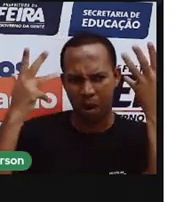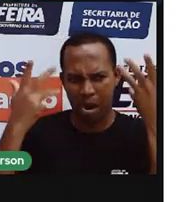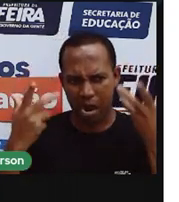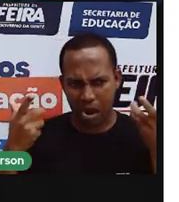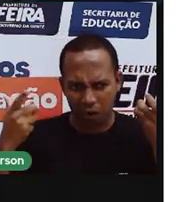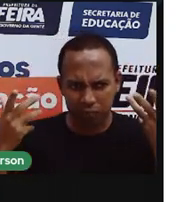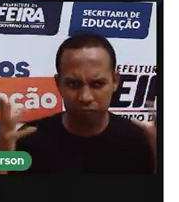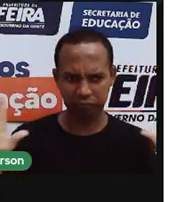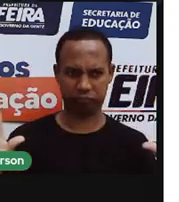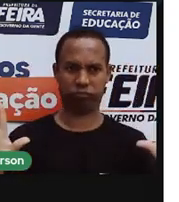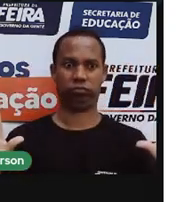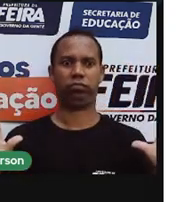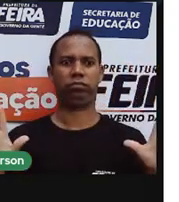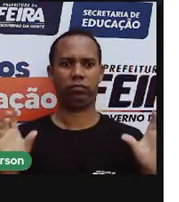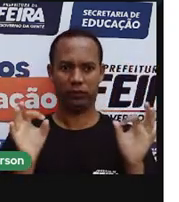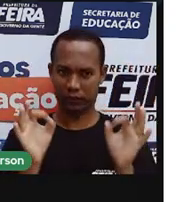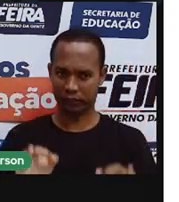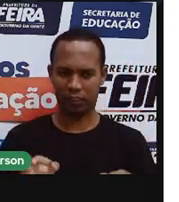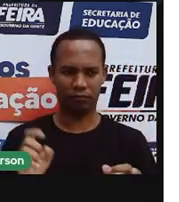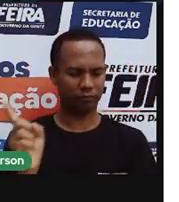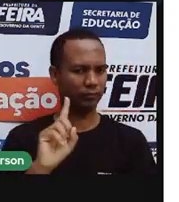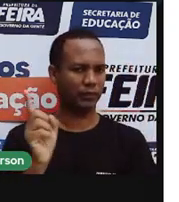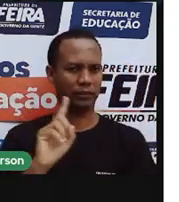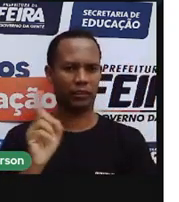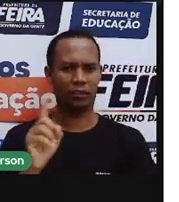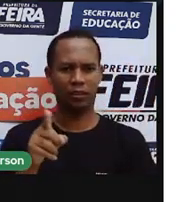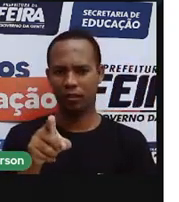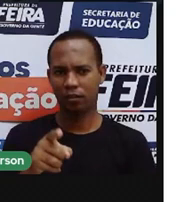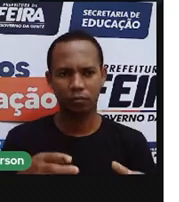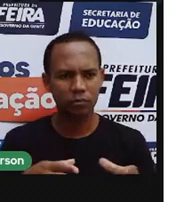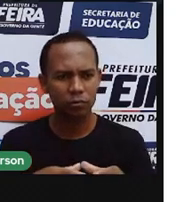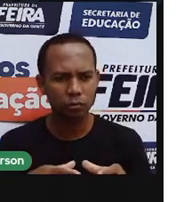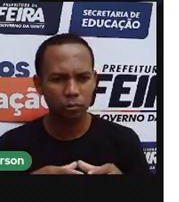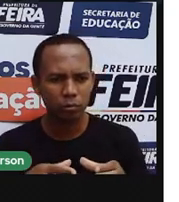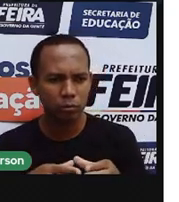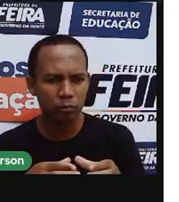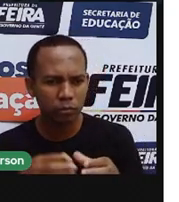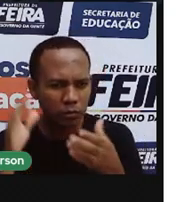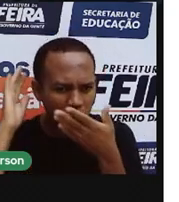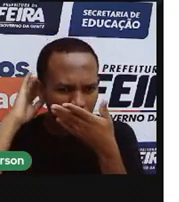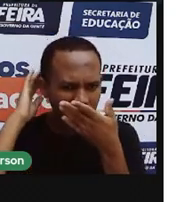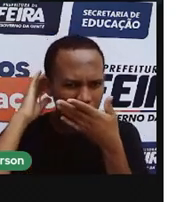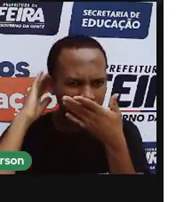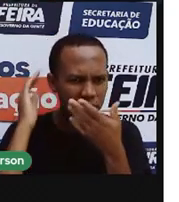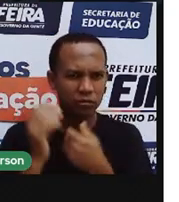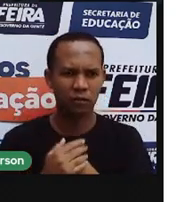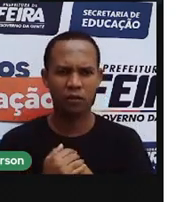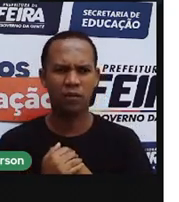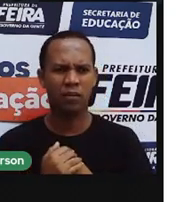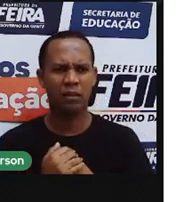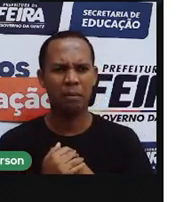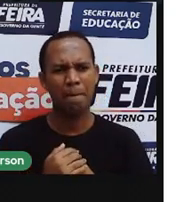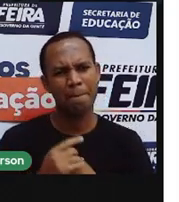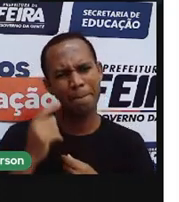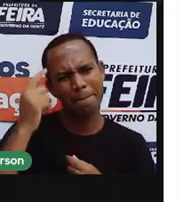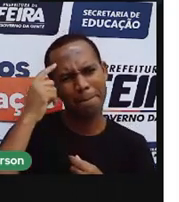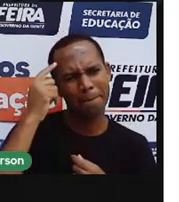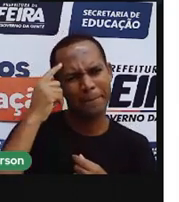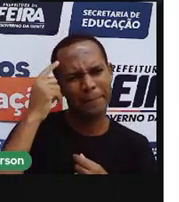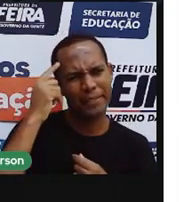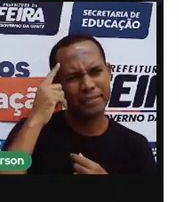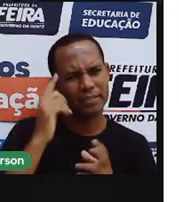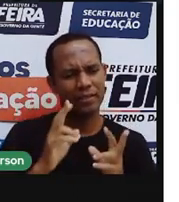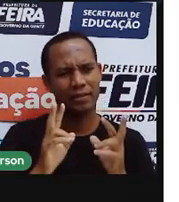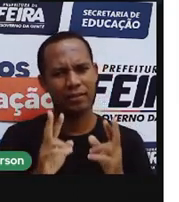é correto, né? Bom, mas aí, os indígenas, na verdade, eles não têm a mesma malícia